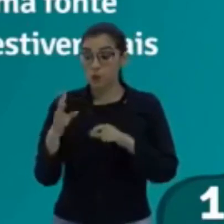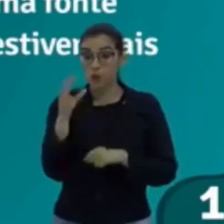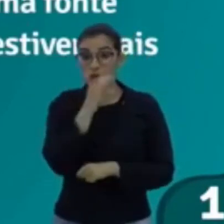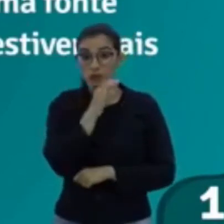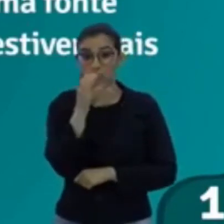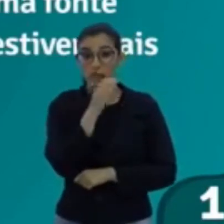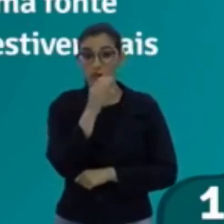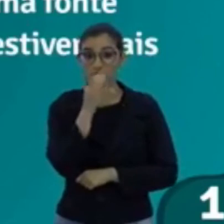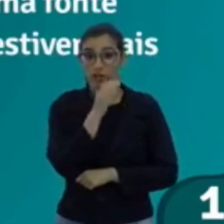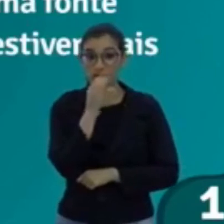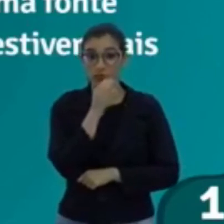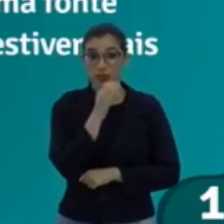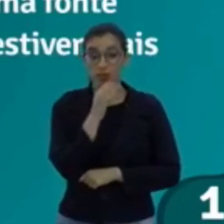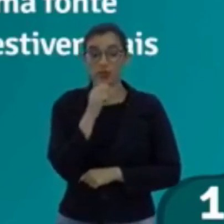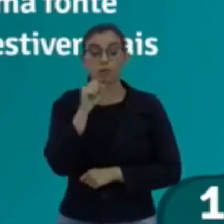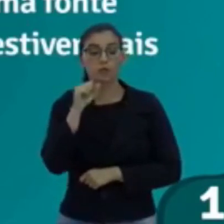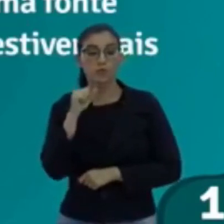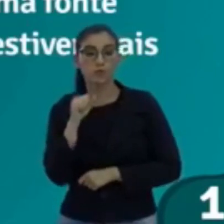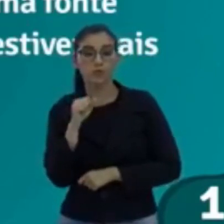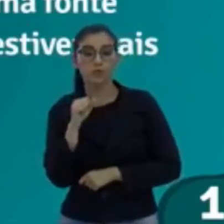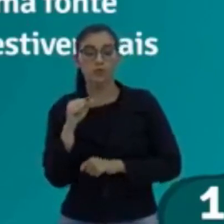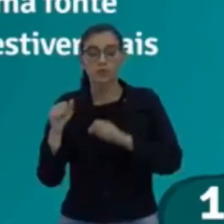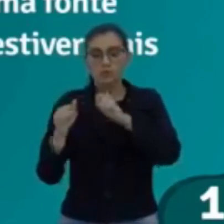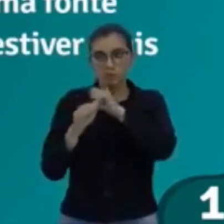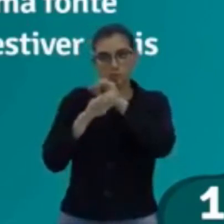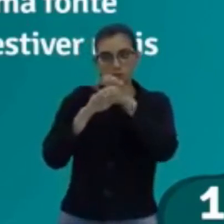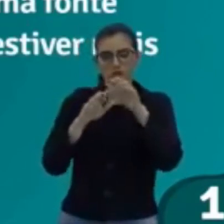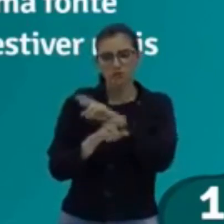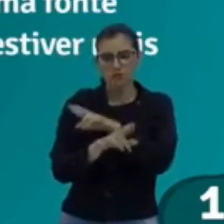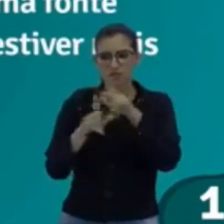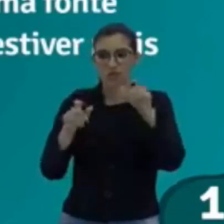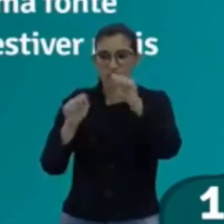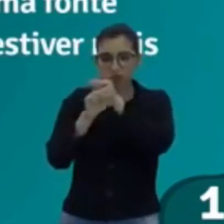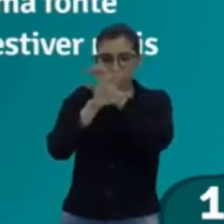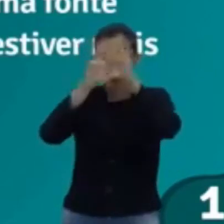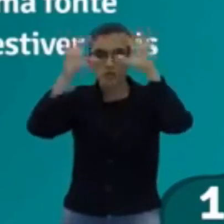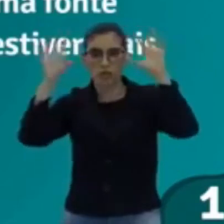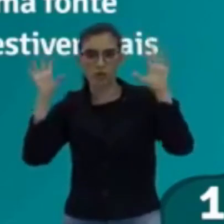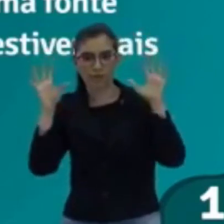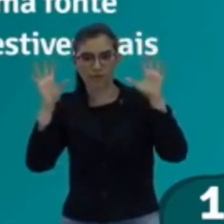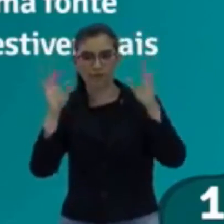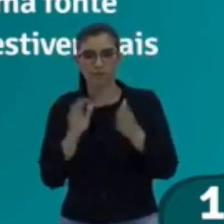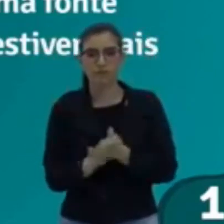que na água do que no ar. Sabe? Quando você puxa um elástico